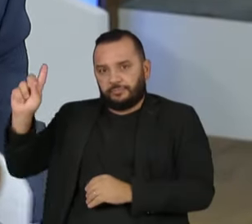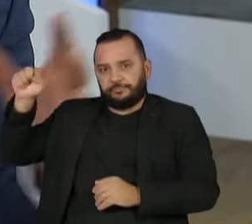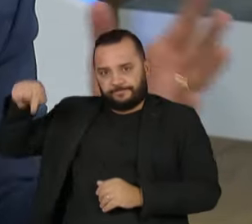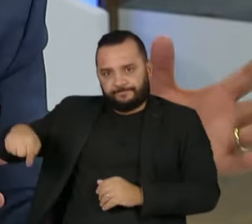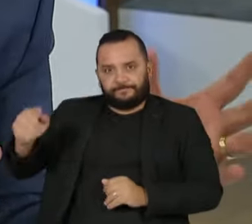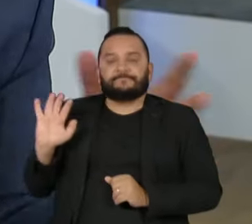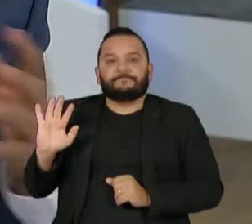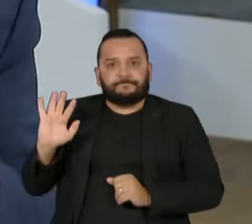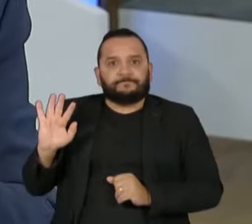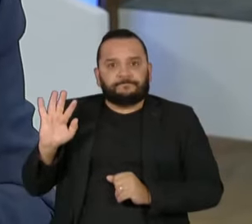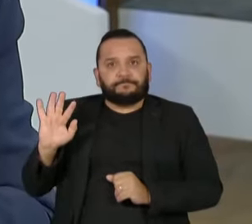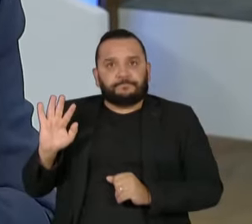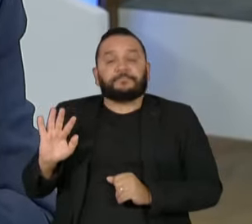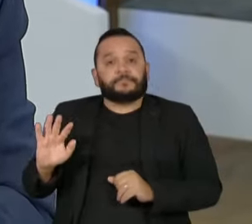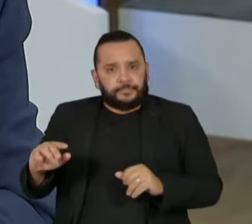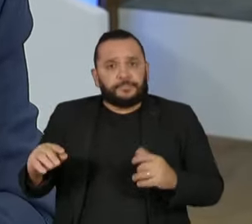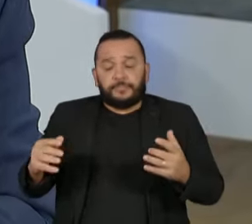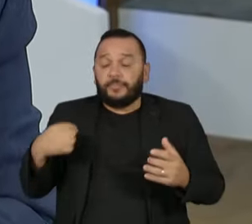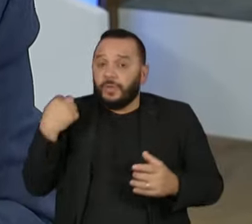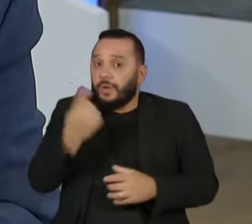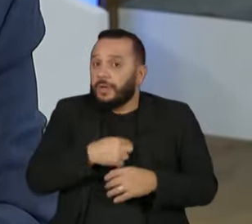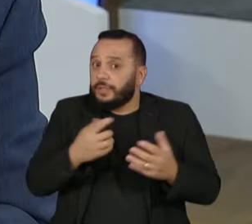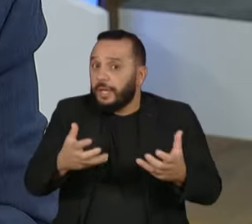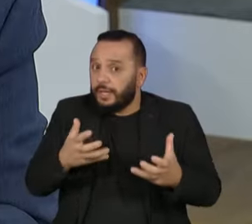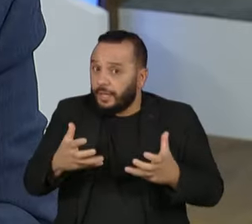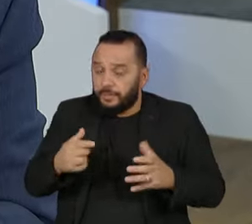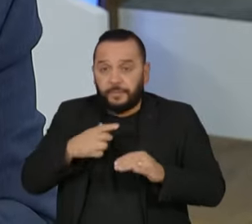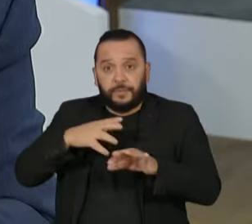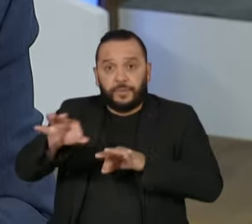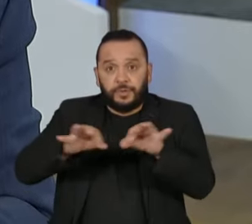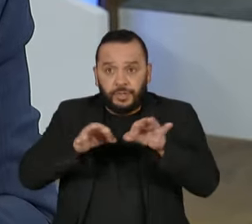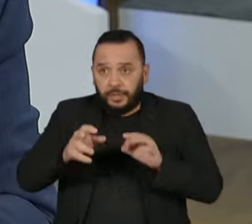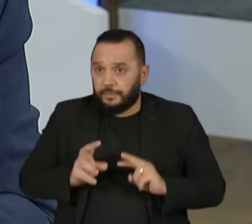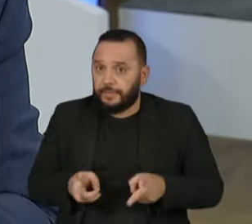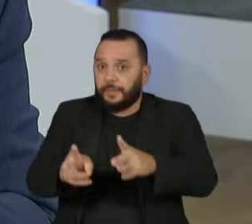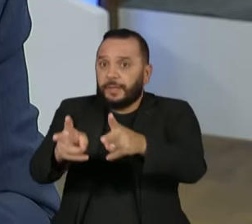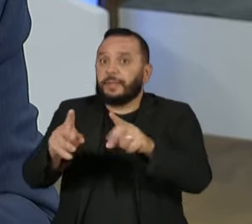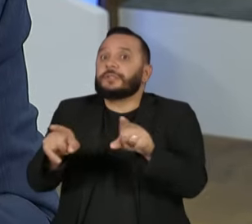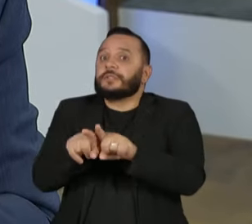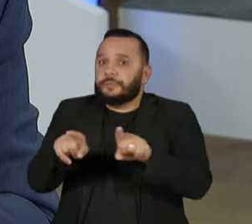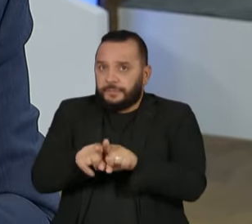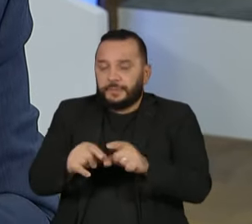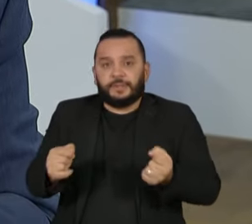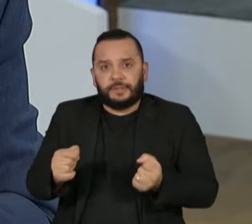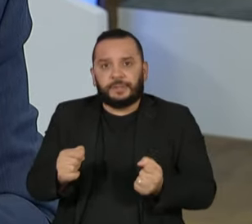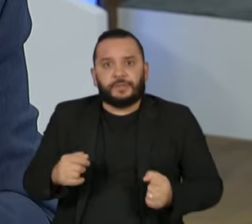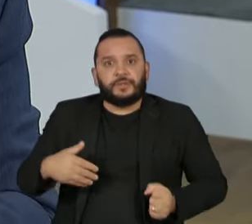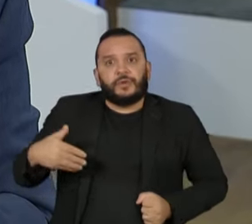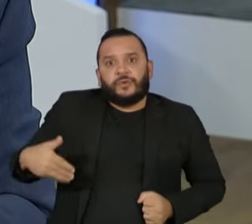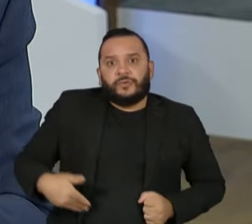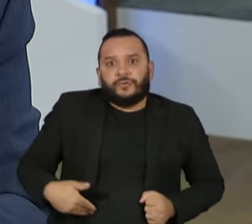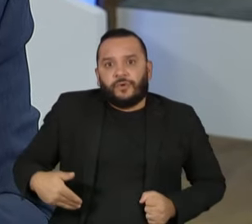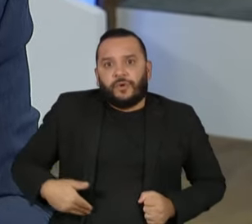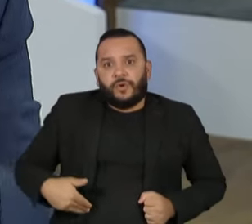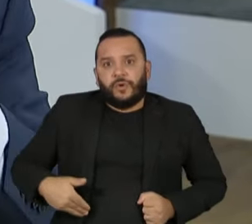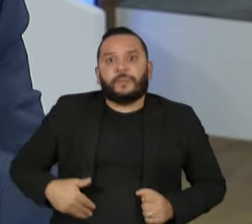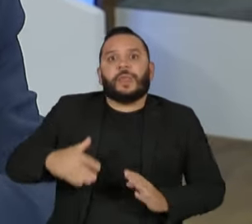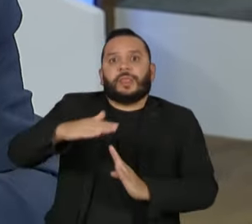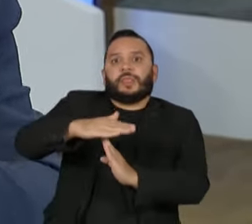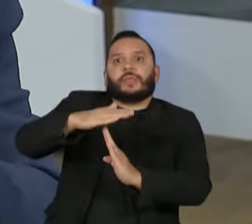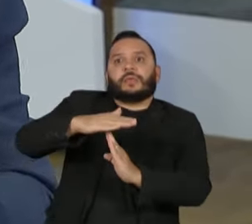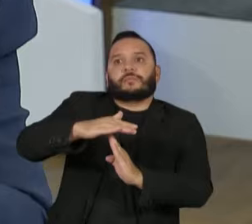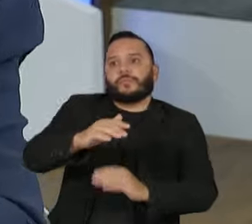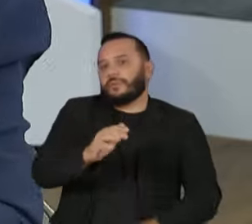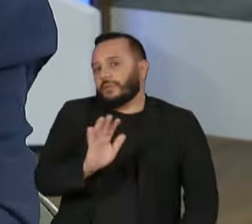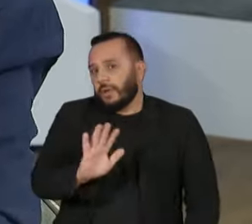permanente. Eu digo aqui, não é um jogo de palavras, a fome não tira férias. A